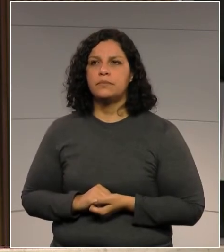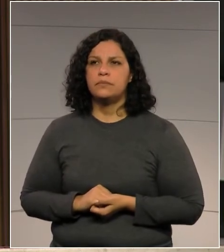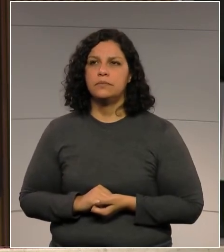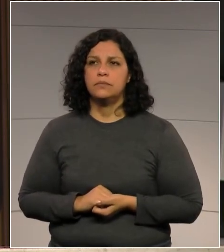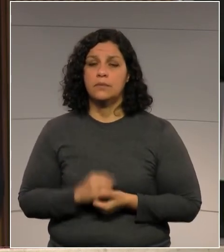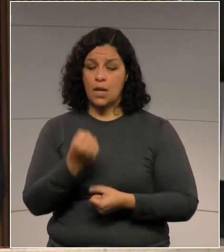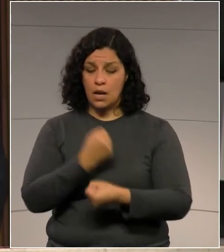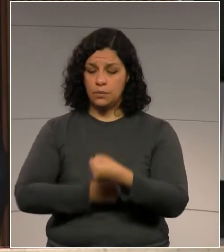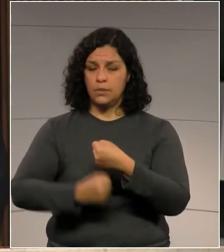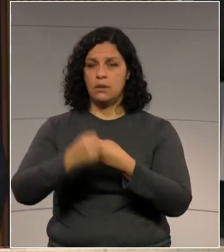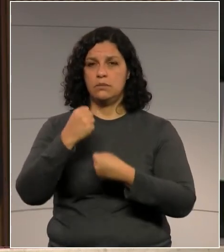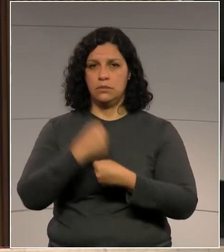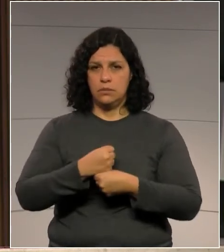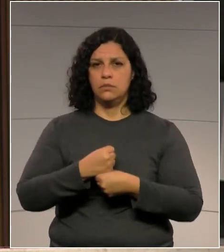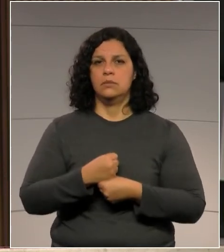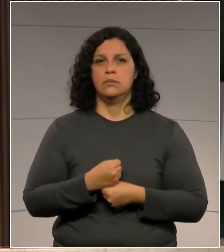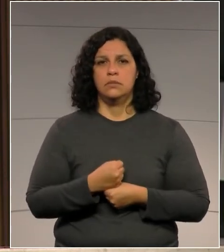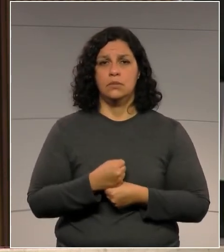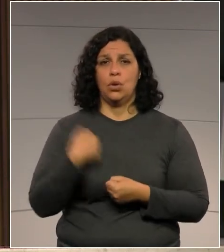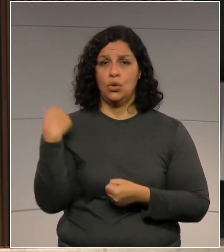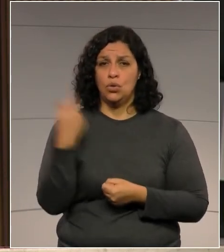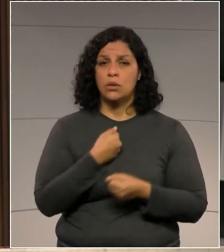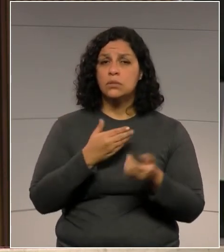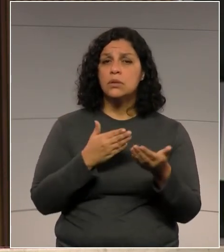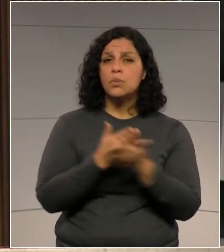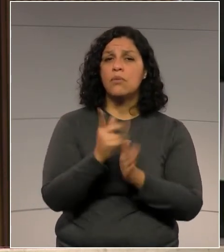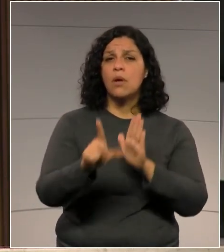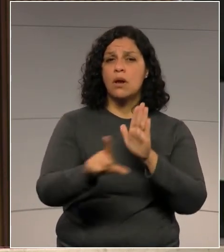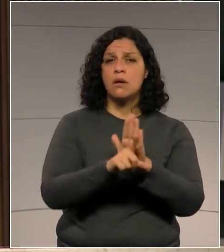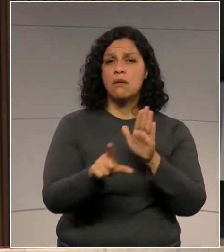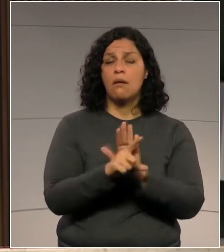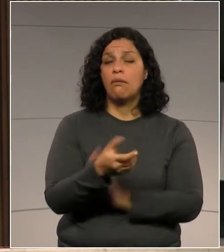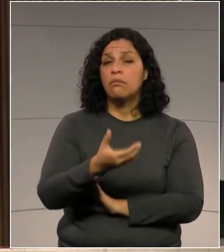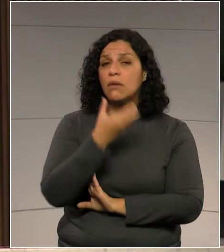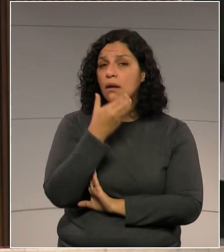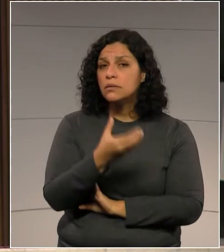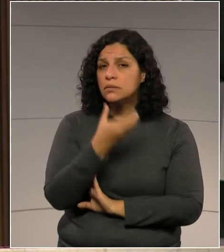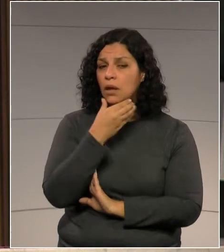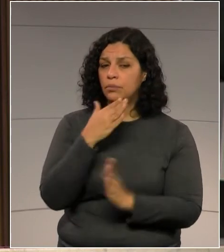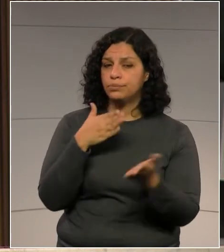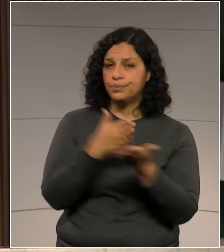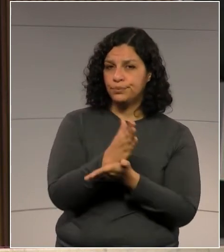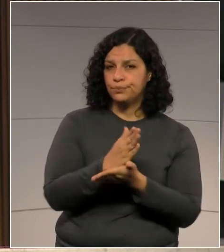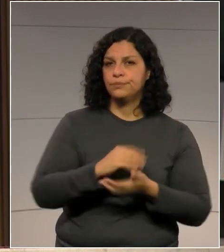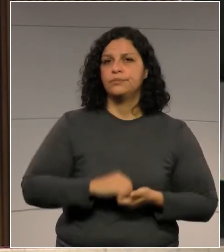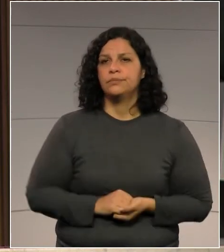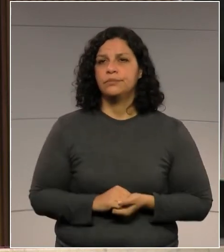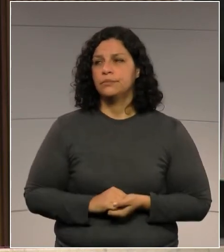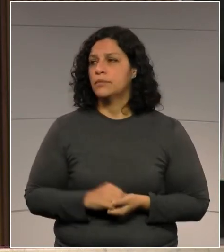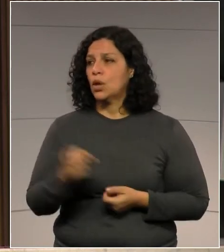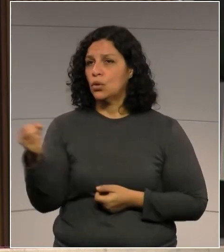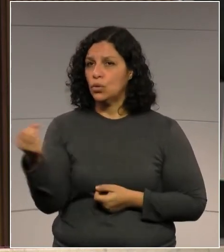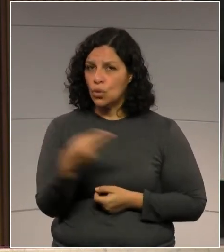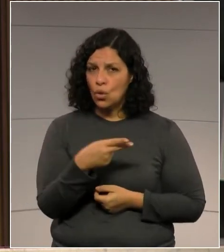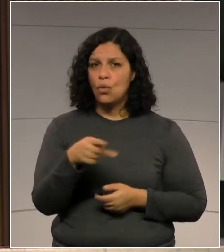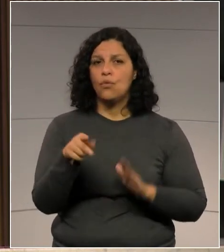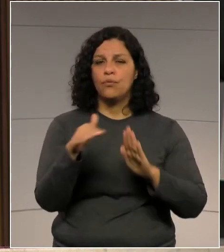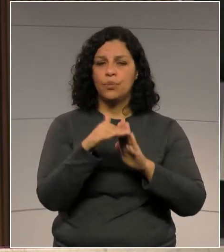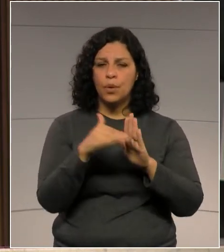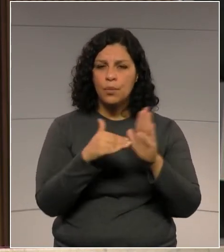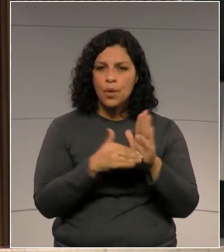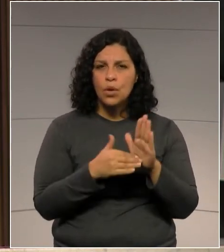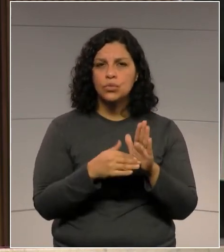no ano passado, aprovamos uma lei no final do ano, em dezembro, que é o novo plano de custeio,